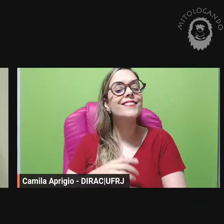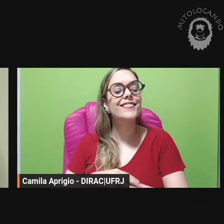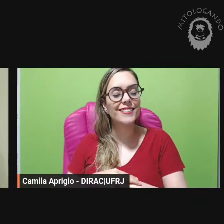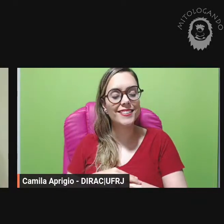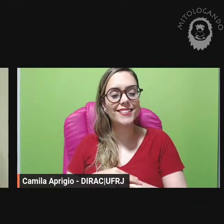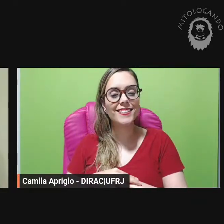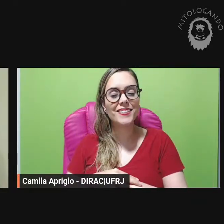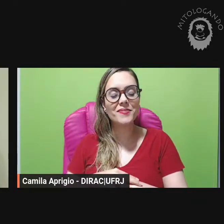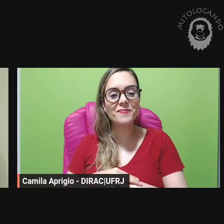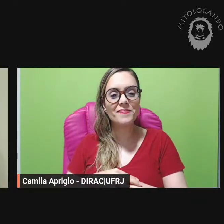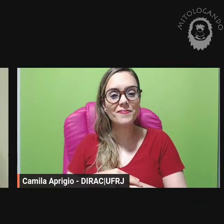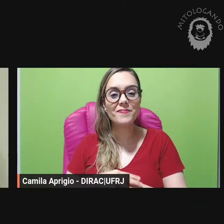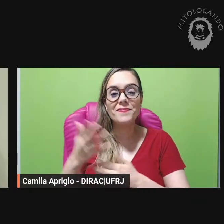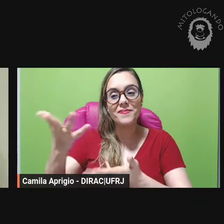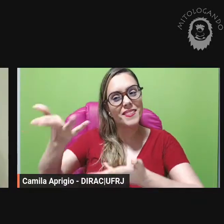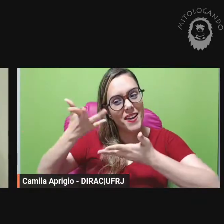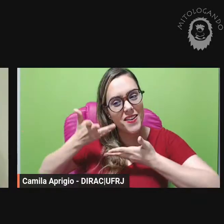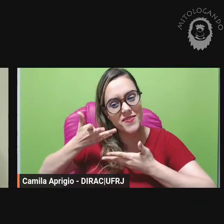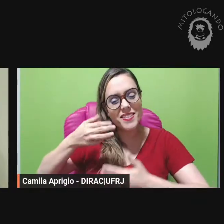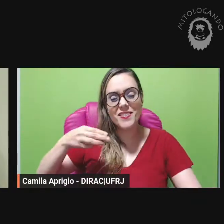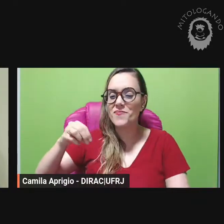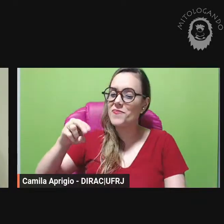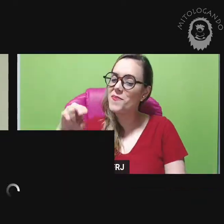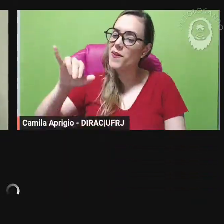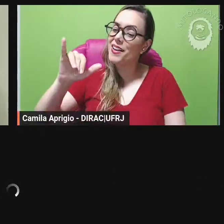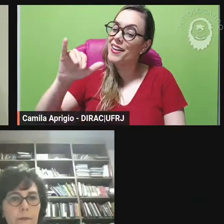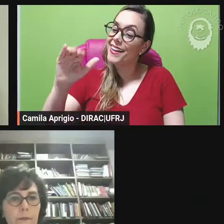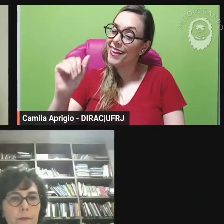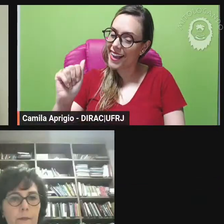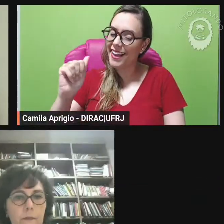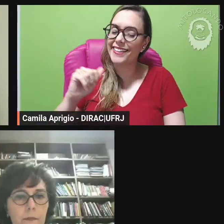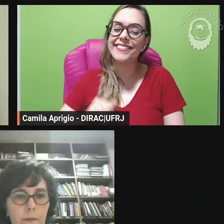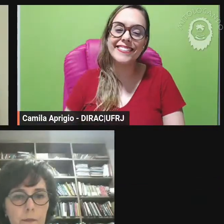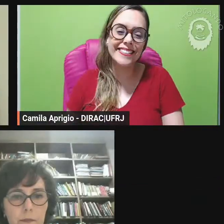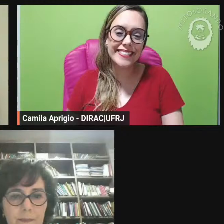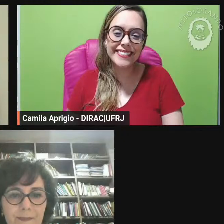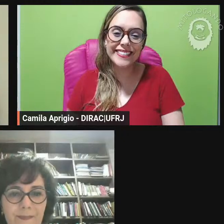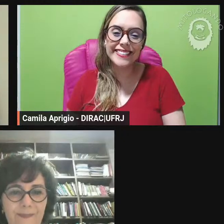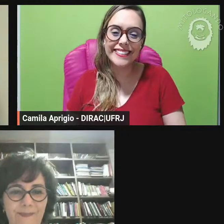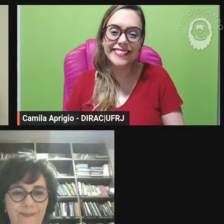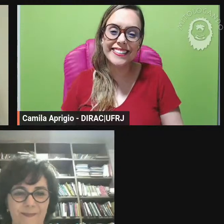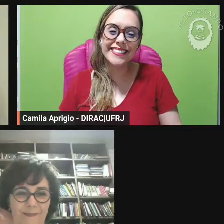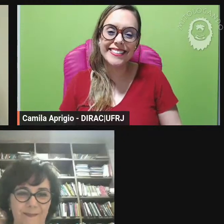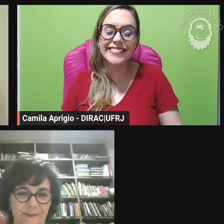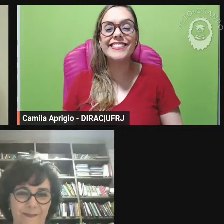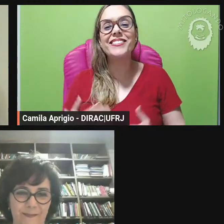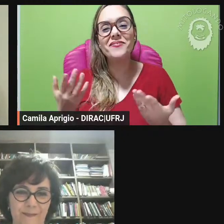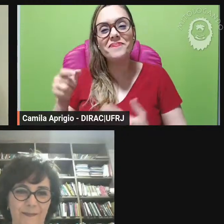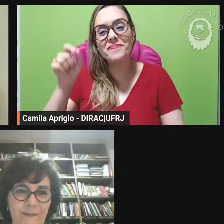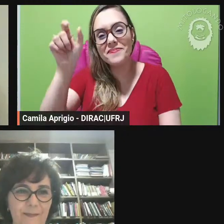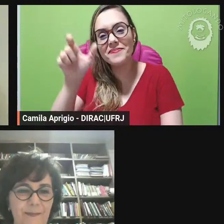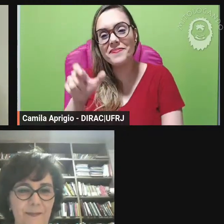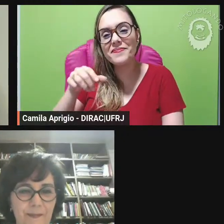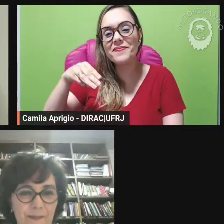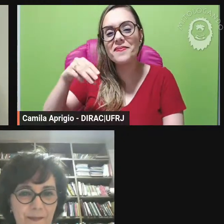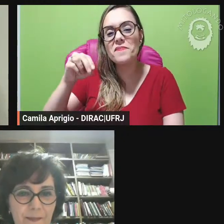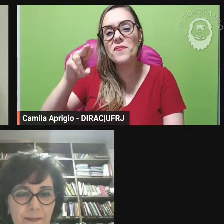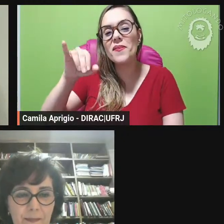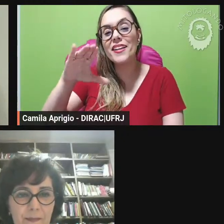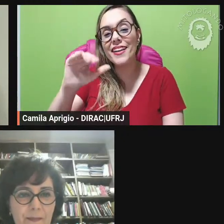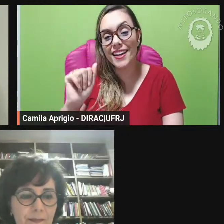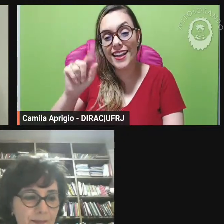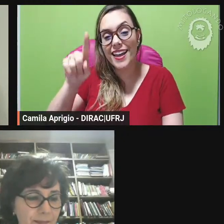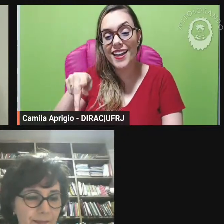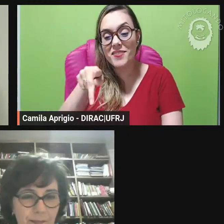por favor Mônica de Oliveira Faleiros a Mônica é professora de literatura do curso de